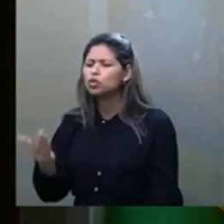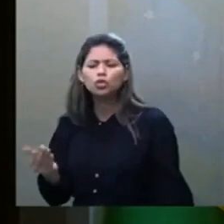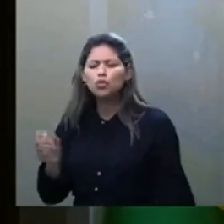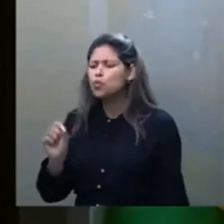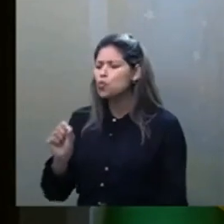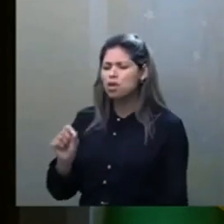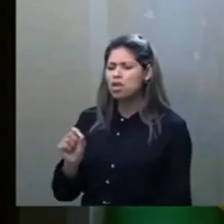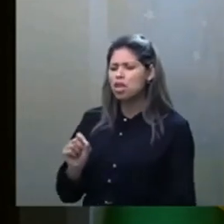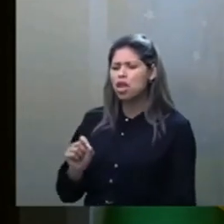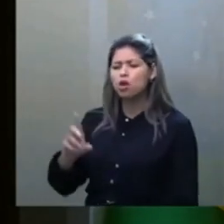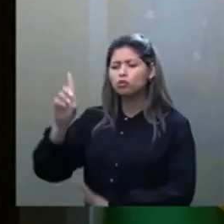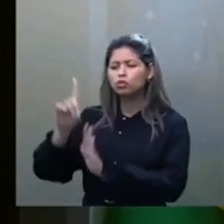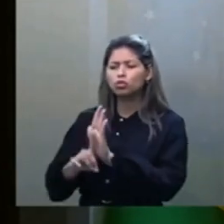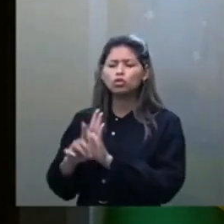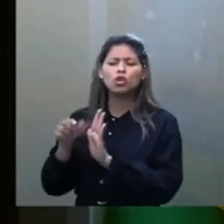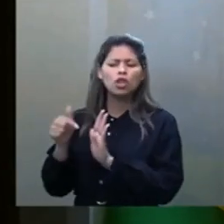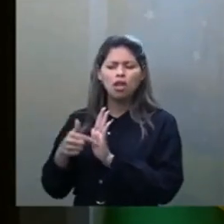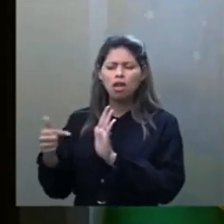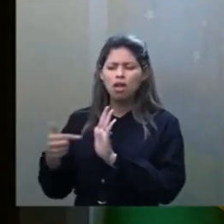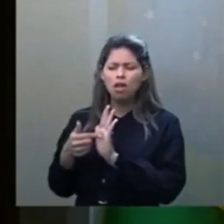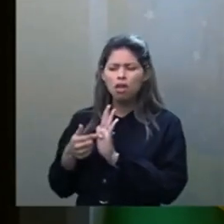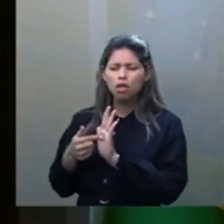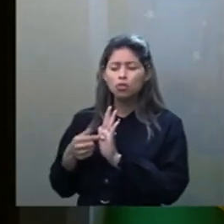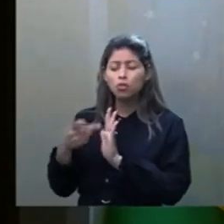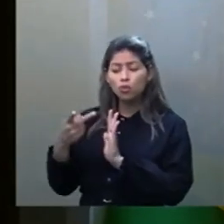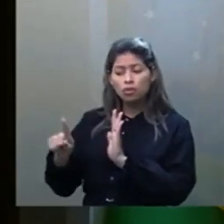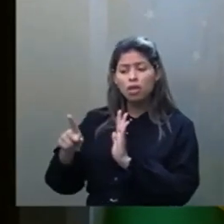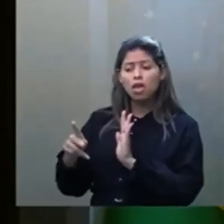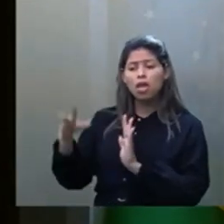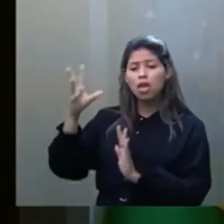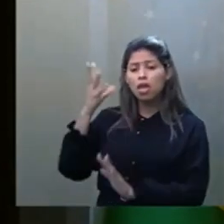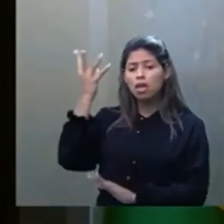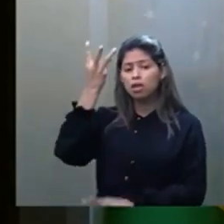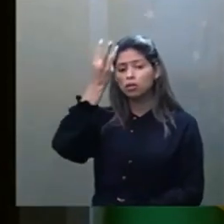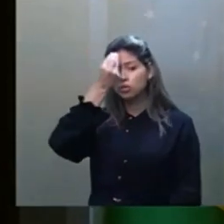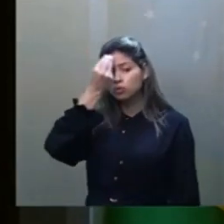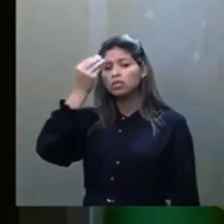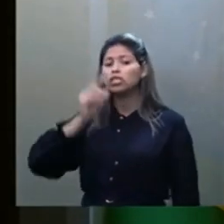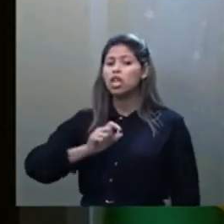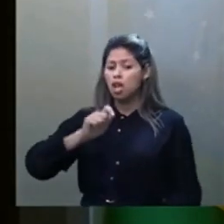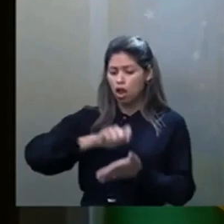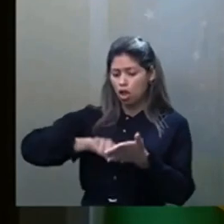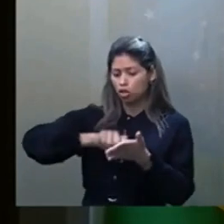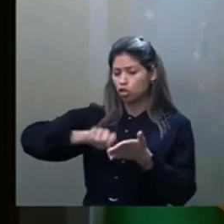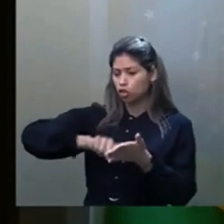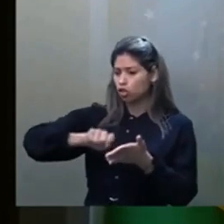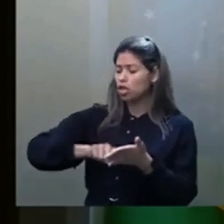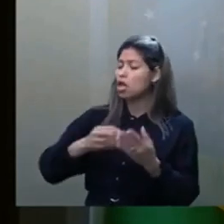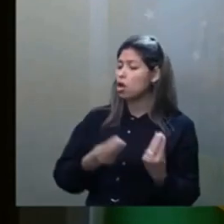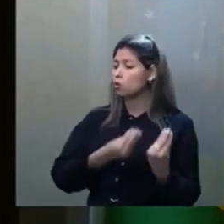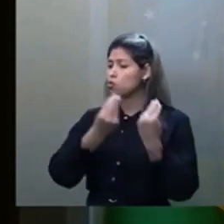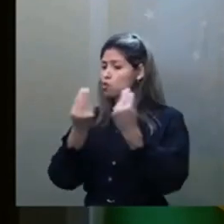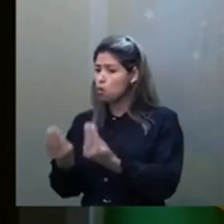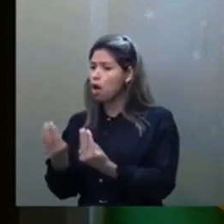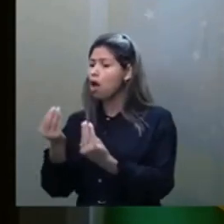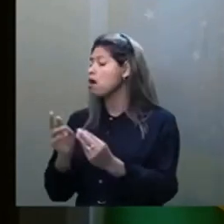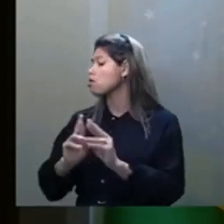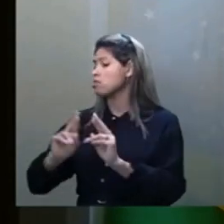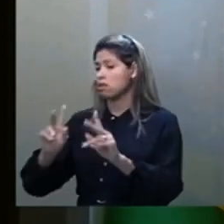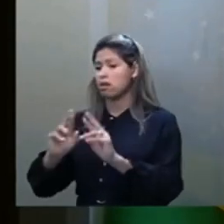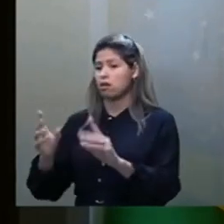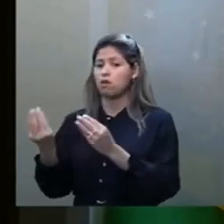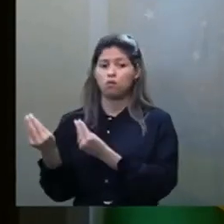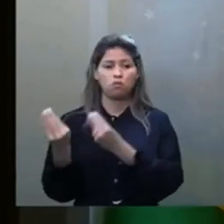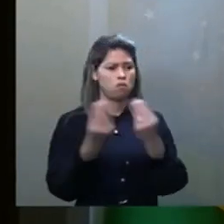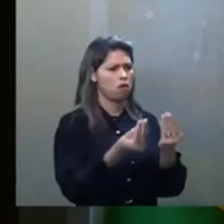dessa pessoa, desse espírito que assina como Humberto de Campos, deveriam então ser doados à família, e não à Federação Espírita